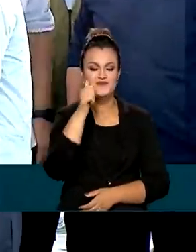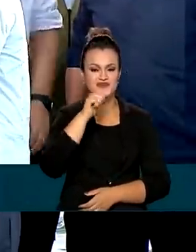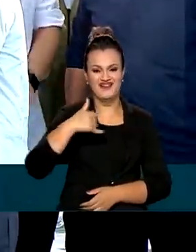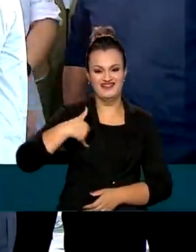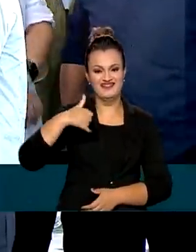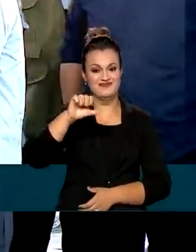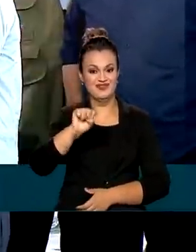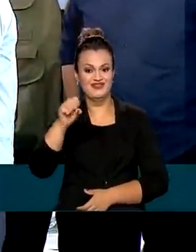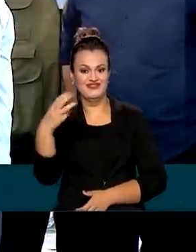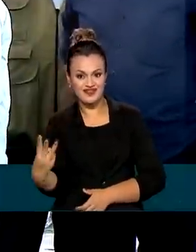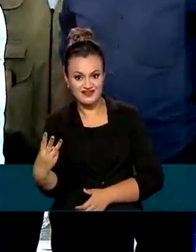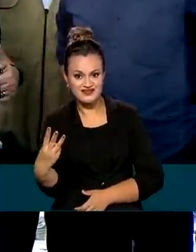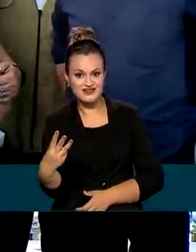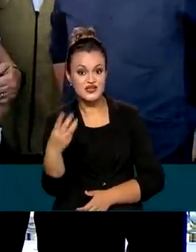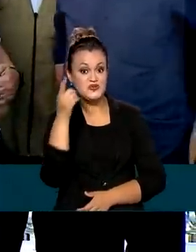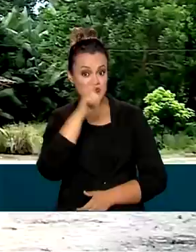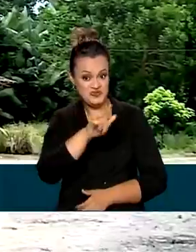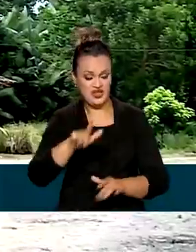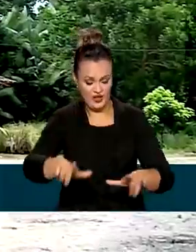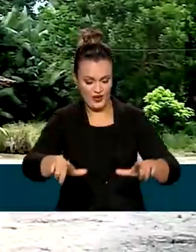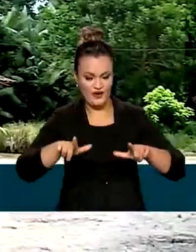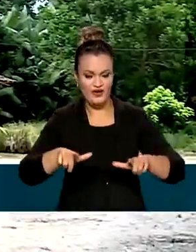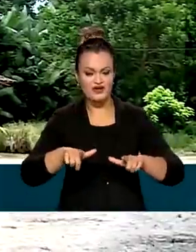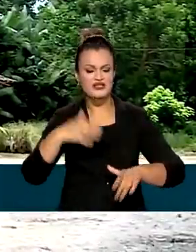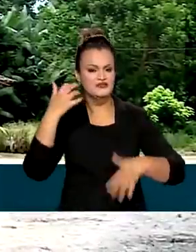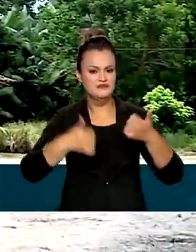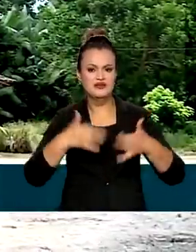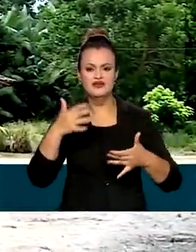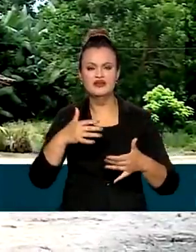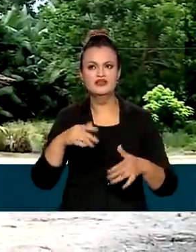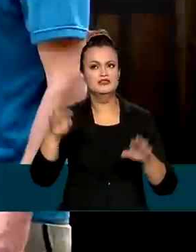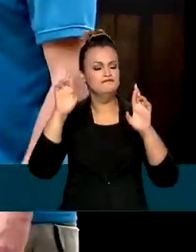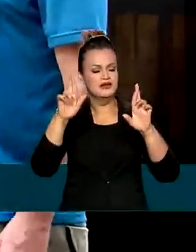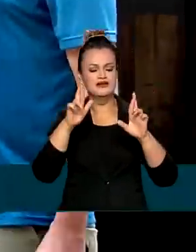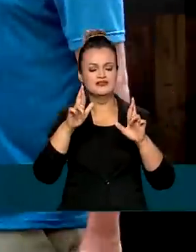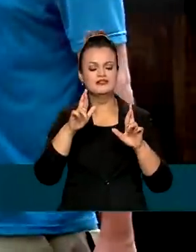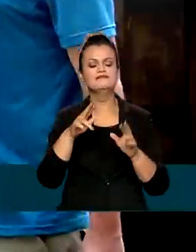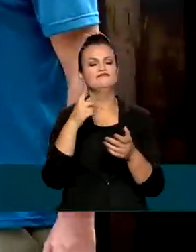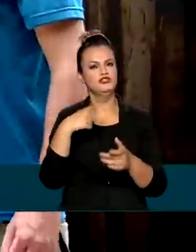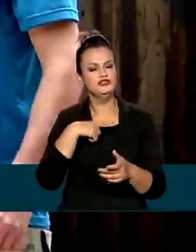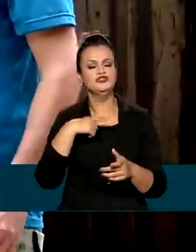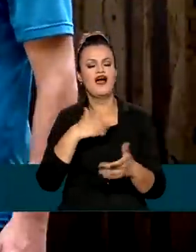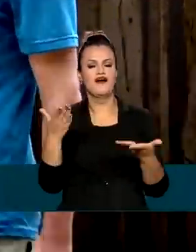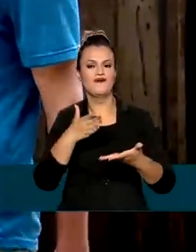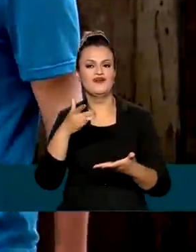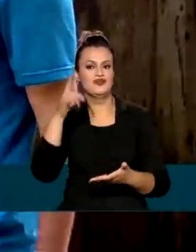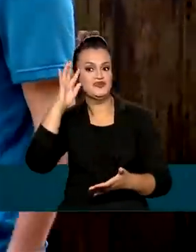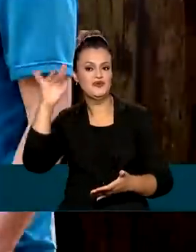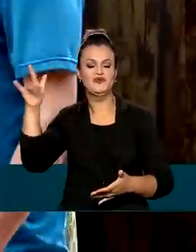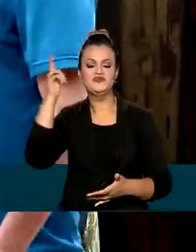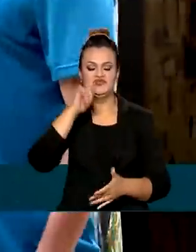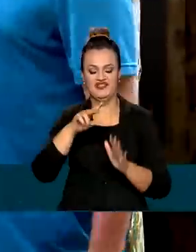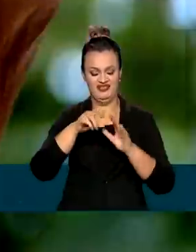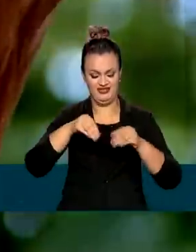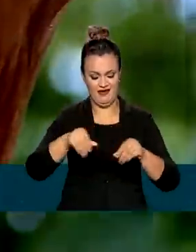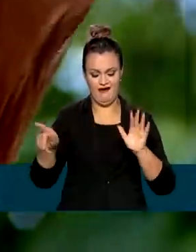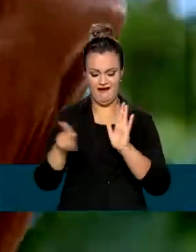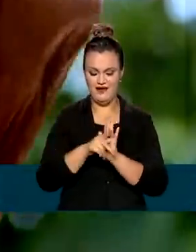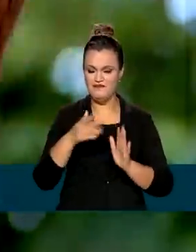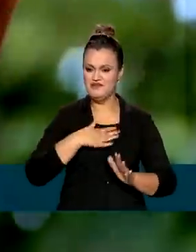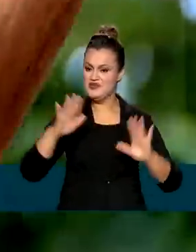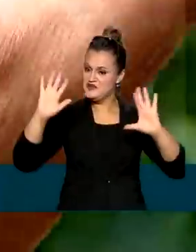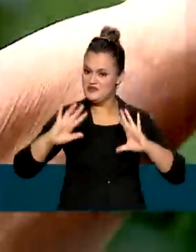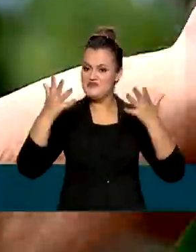de 83 anos, que foi contemplada, conta que nunca perdeu a esperança de realizar o sonho de ter a terra própria e